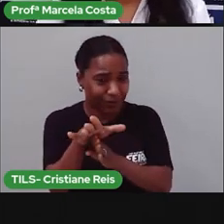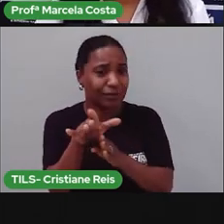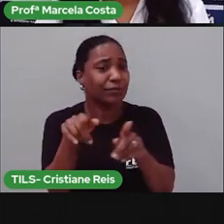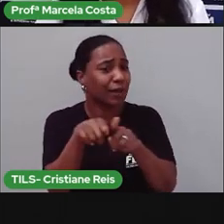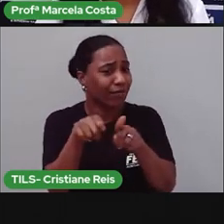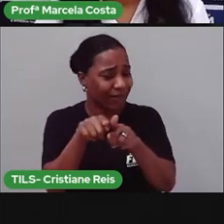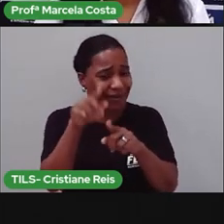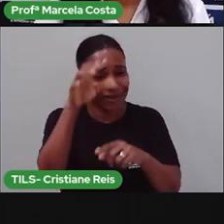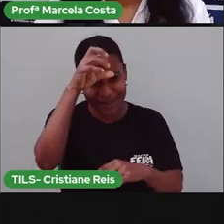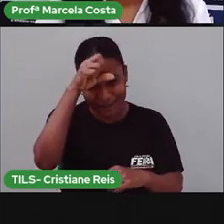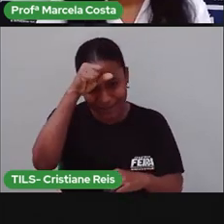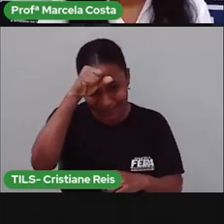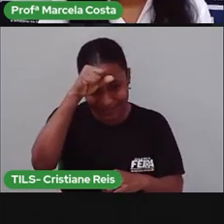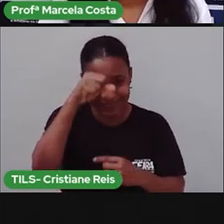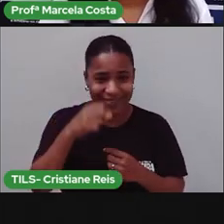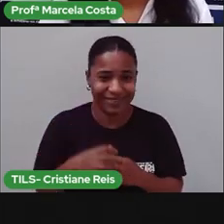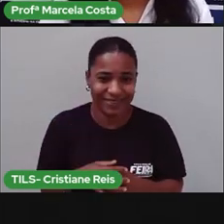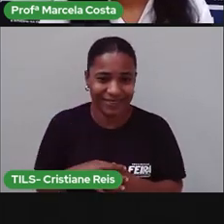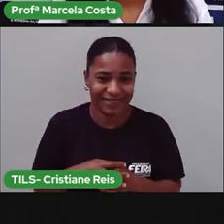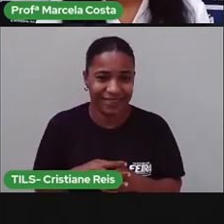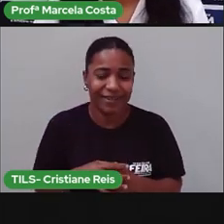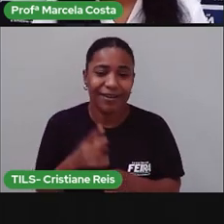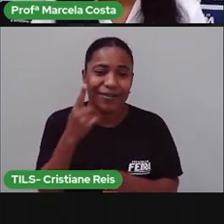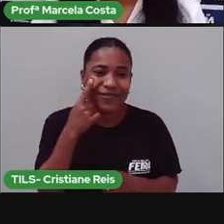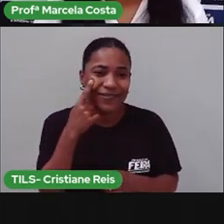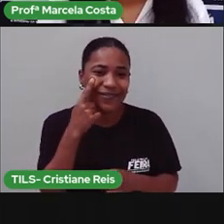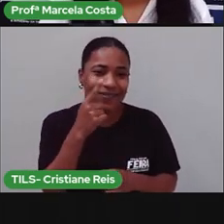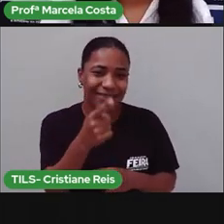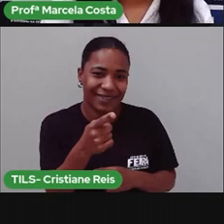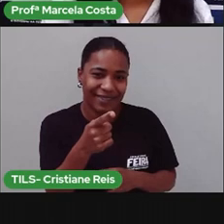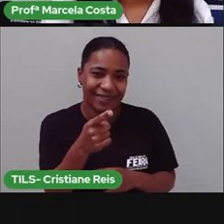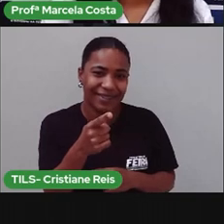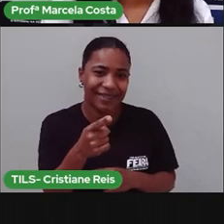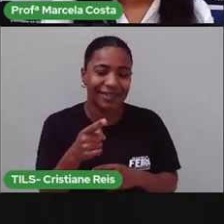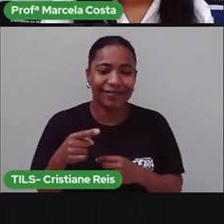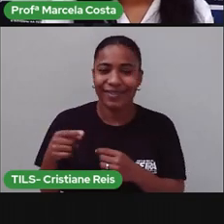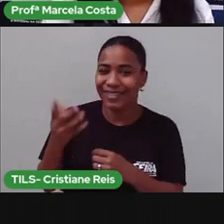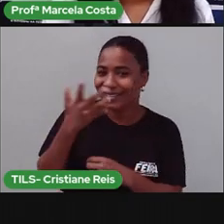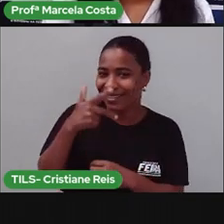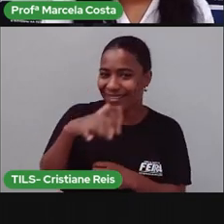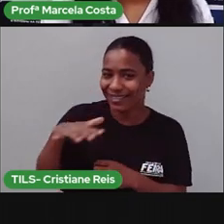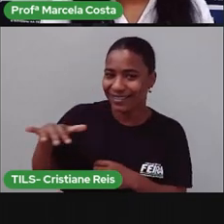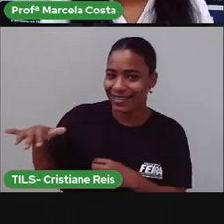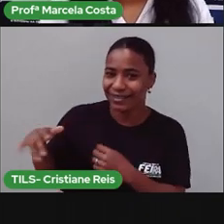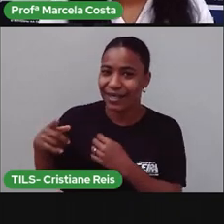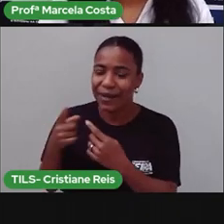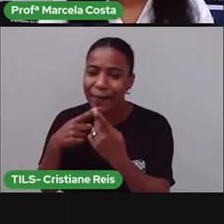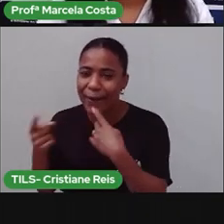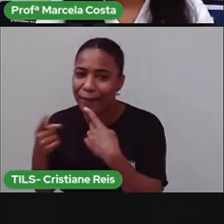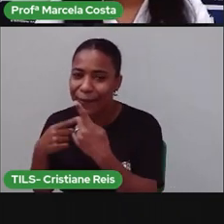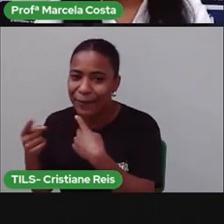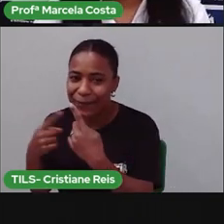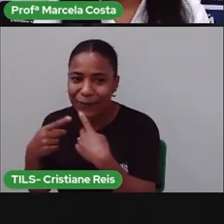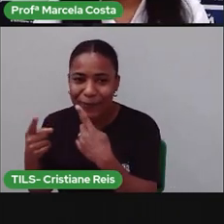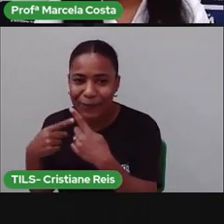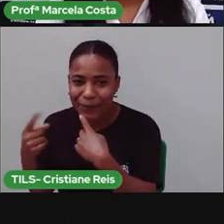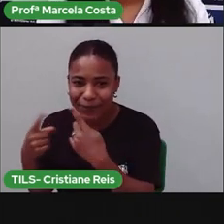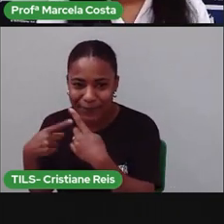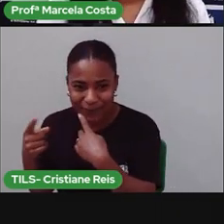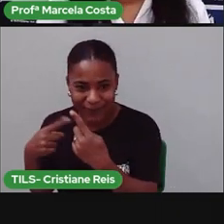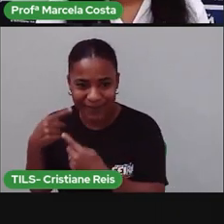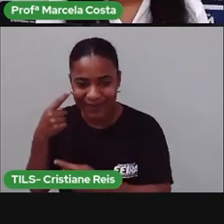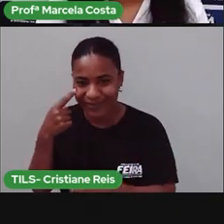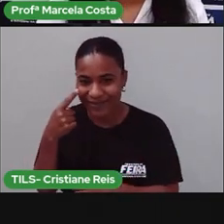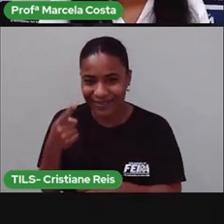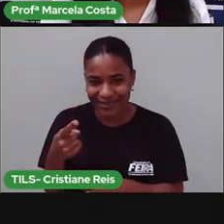onde você vê uma criança conversando com a outra. Observe, criança, que nessa imagem aqui,